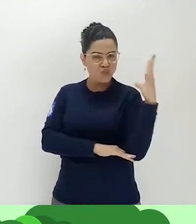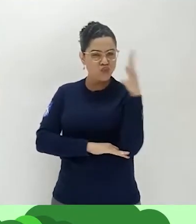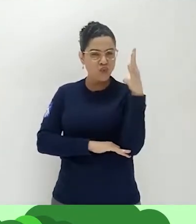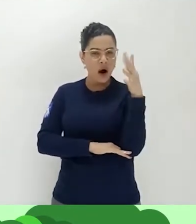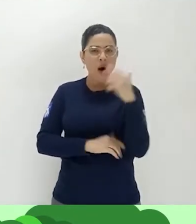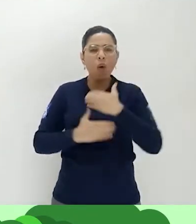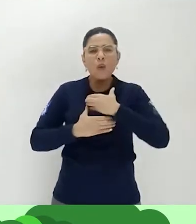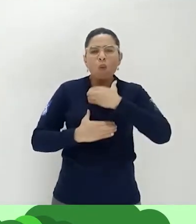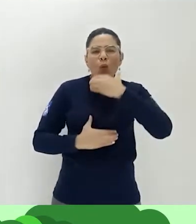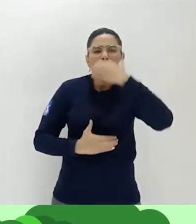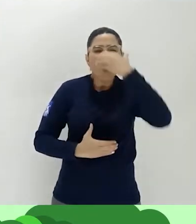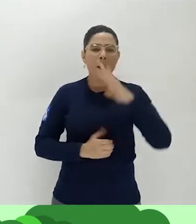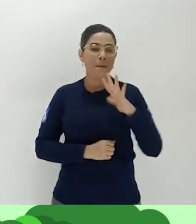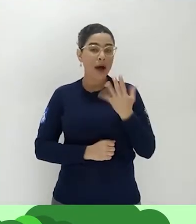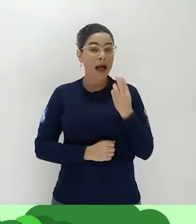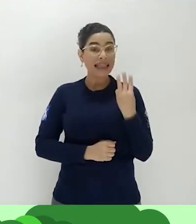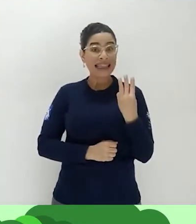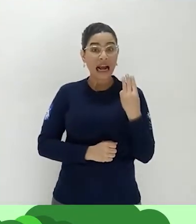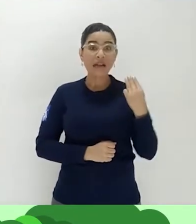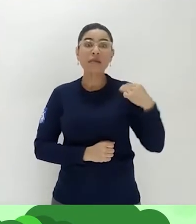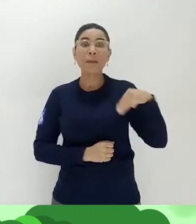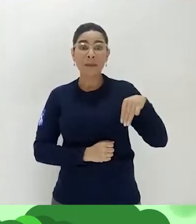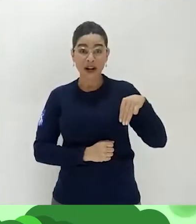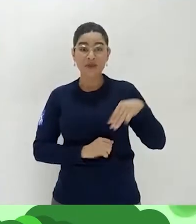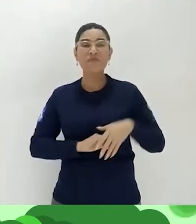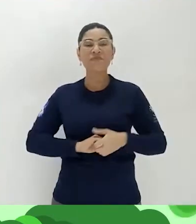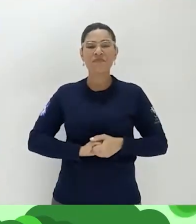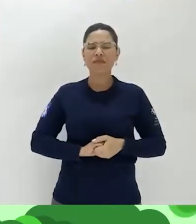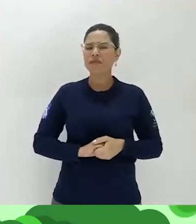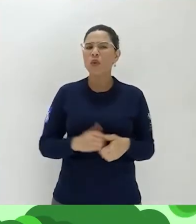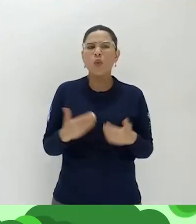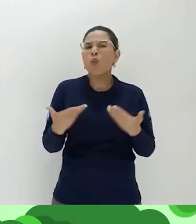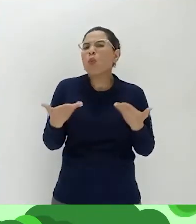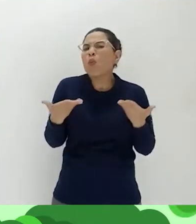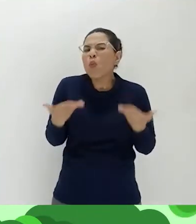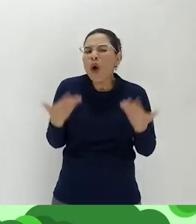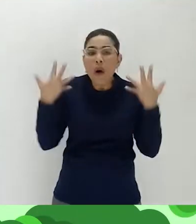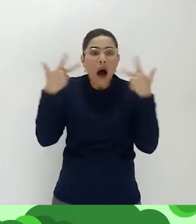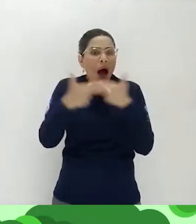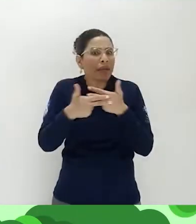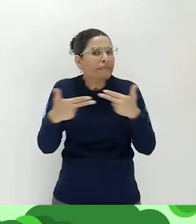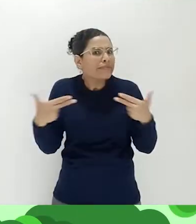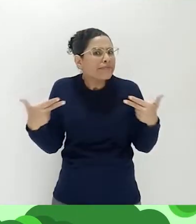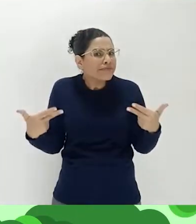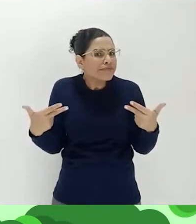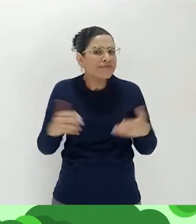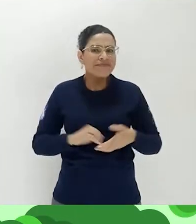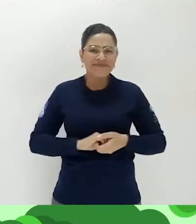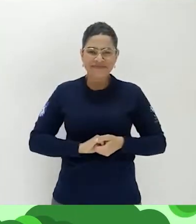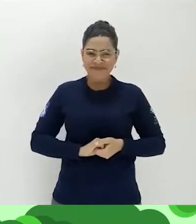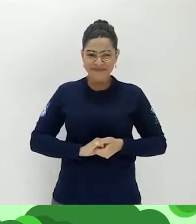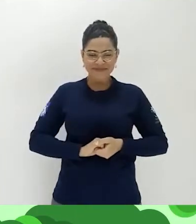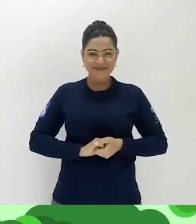chegar até 3 metros. E aí, pessoal? Que animal será esse?